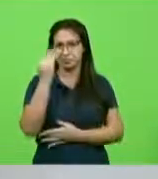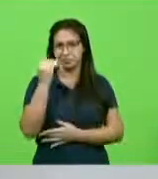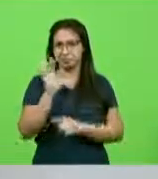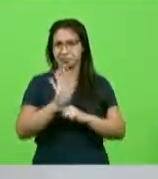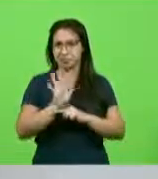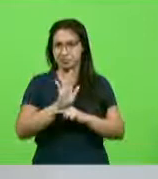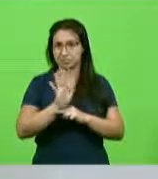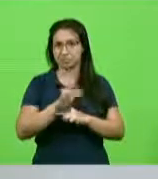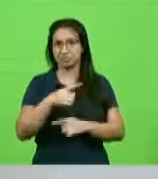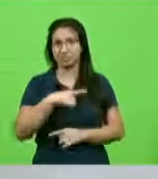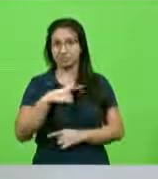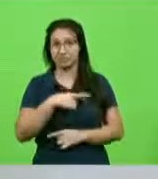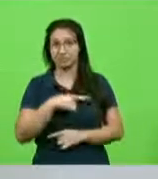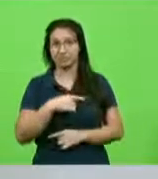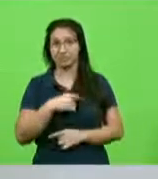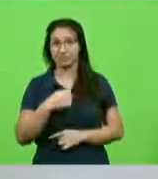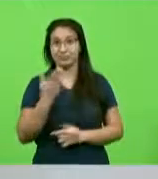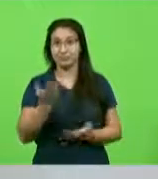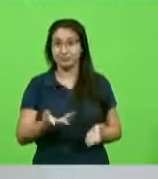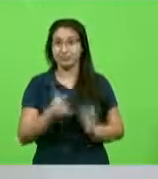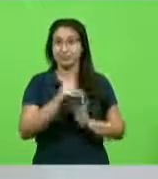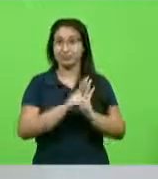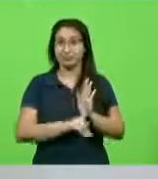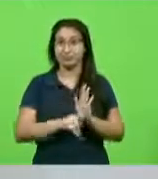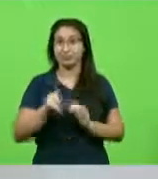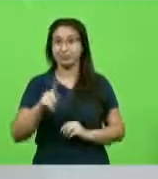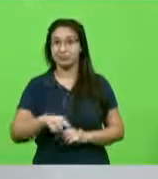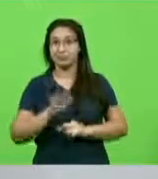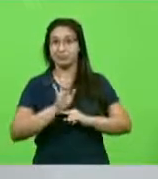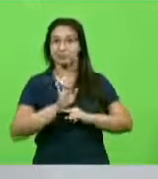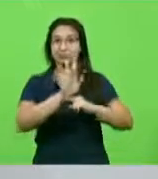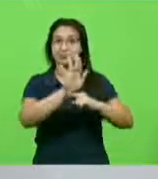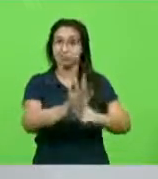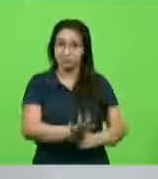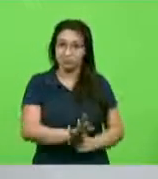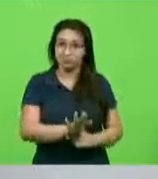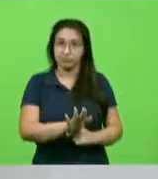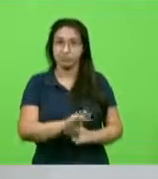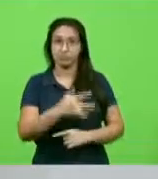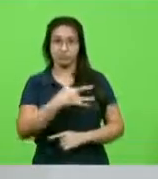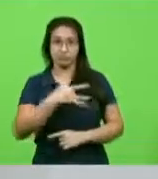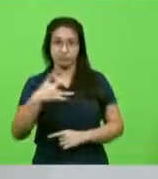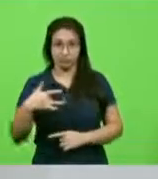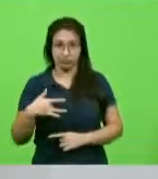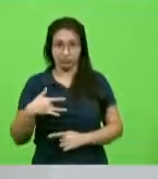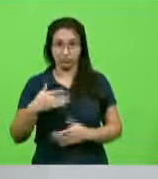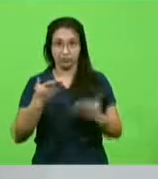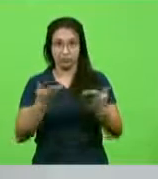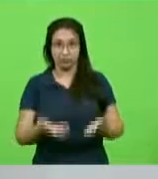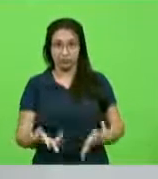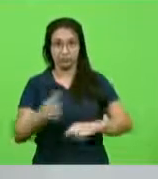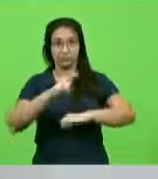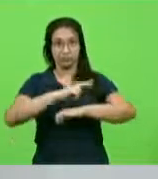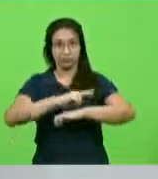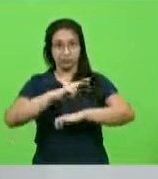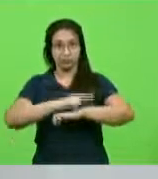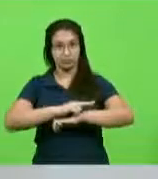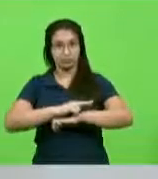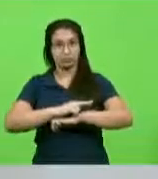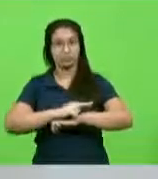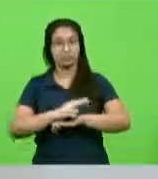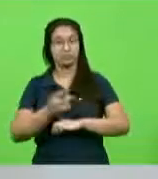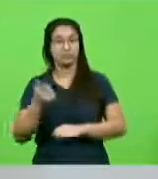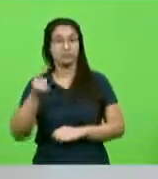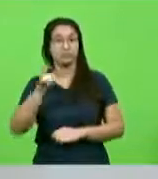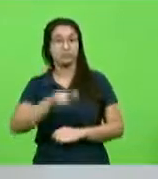quanto esse projeto, além de beneficiar a saúde do paciente que está internado, o